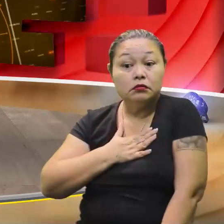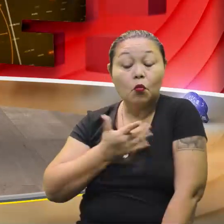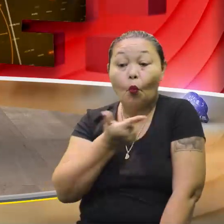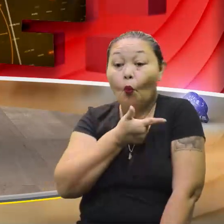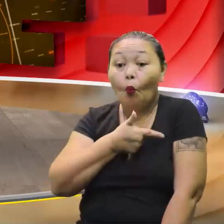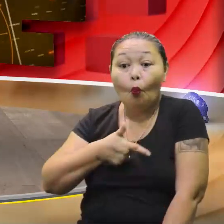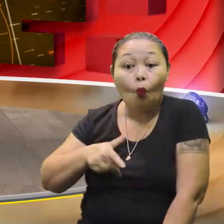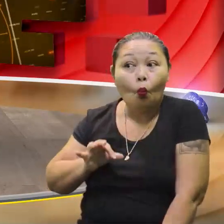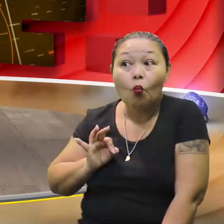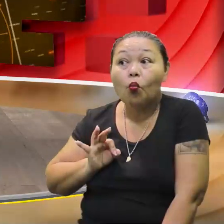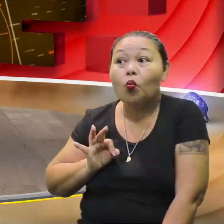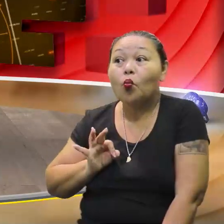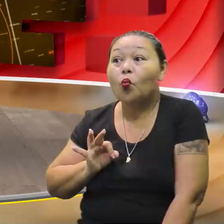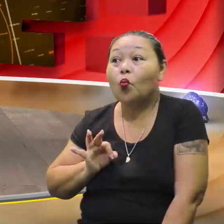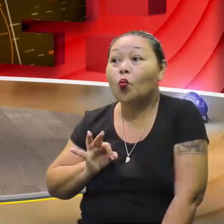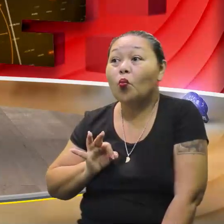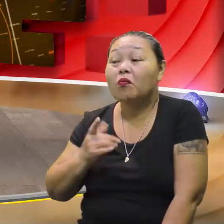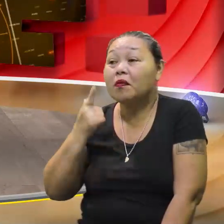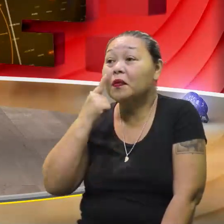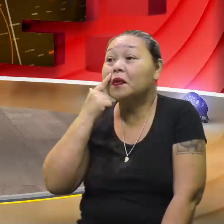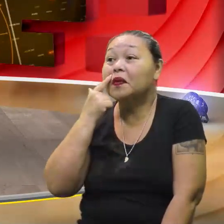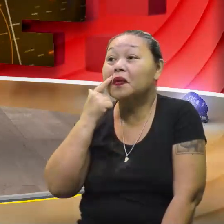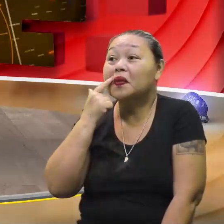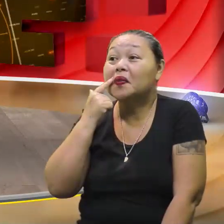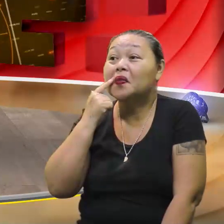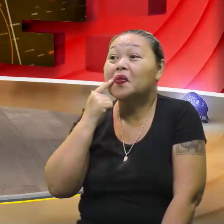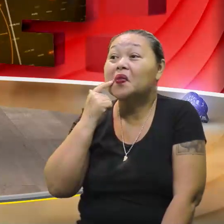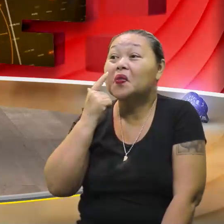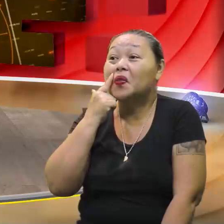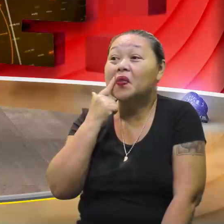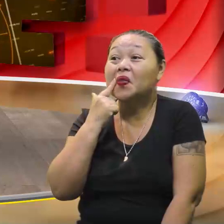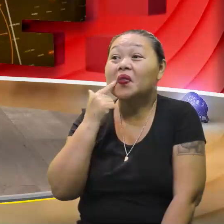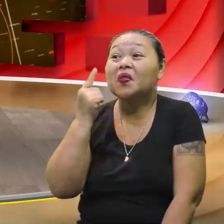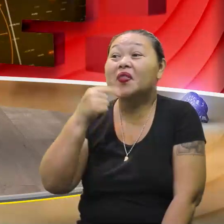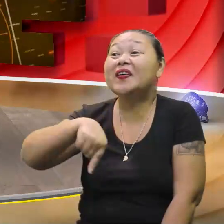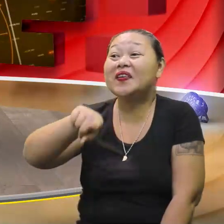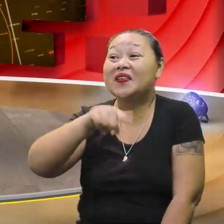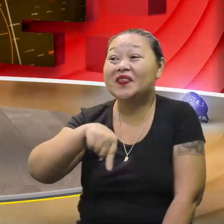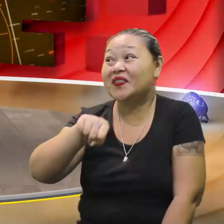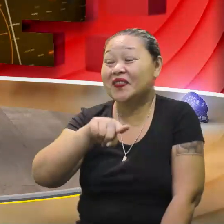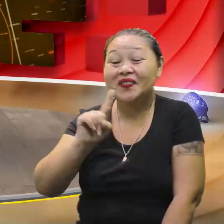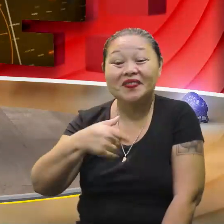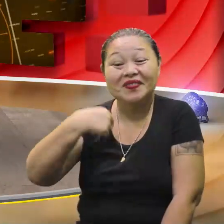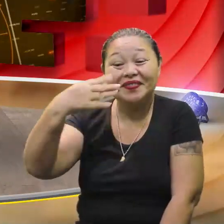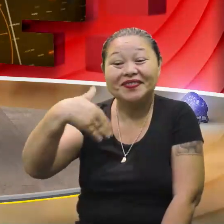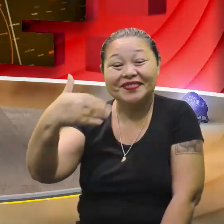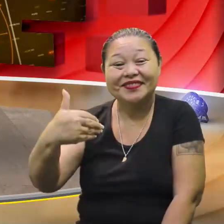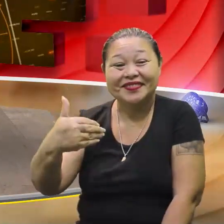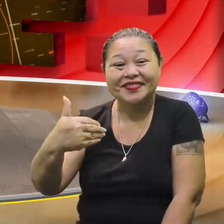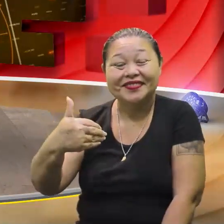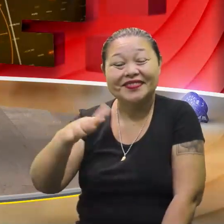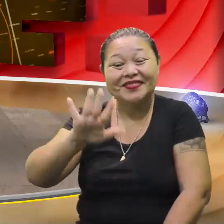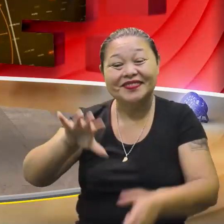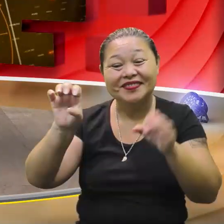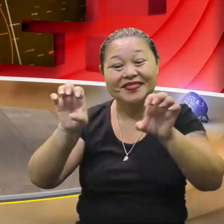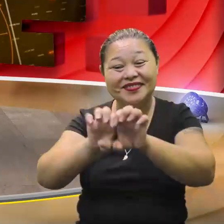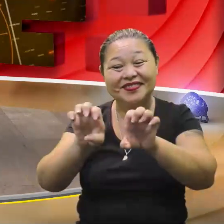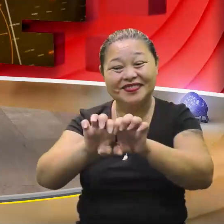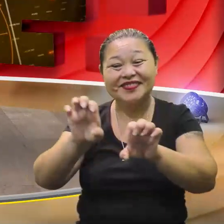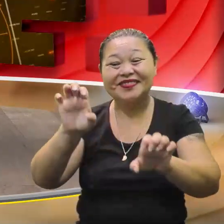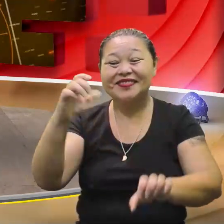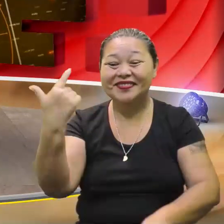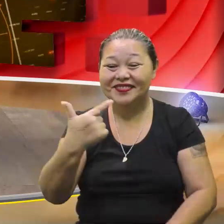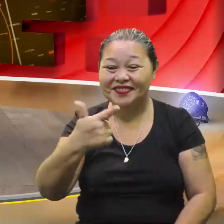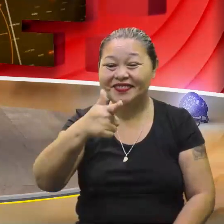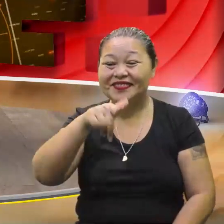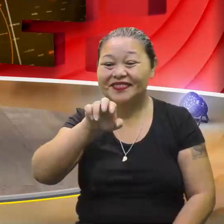tenho nenhum. Eu também não. Não tem nenhum, não. Então, vamos lá, né? Então, as equações do segundo grau,